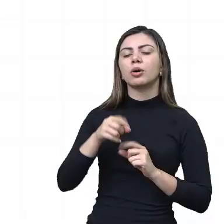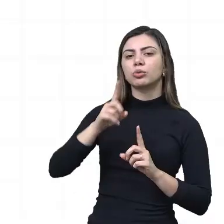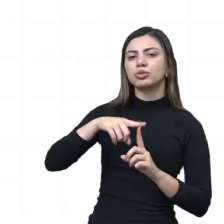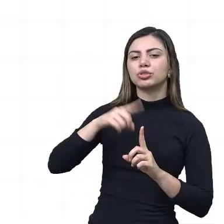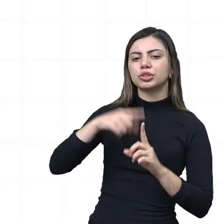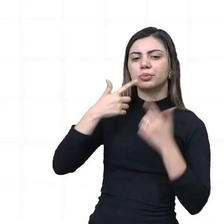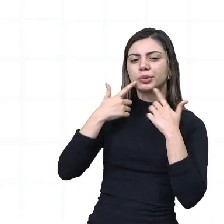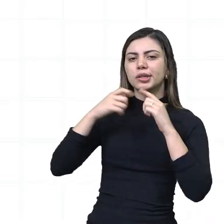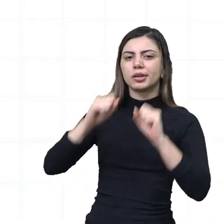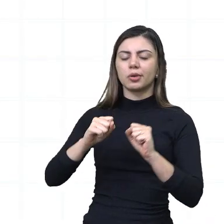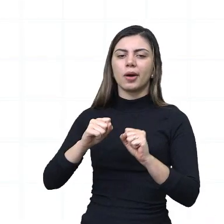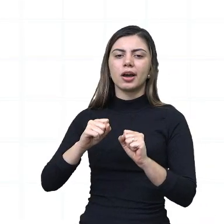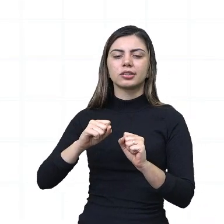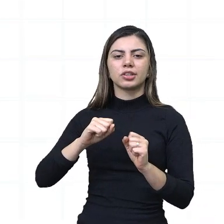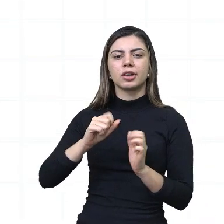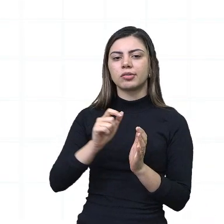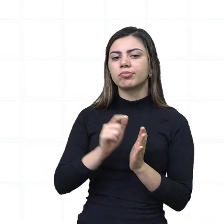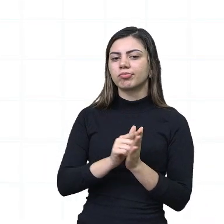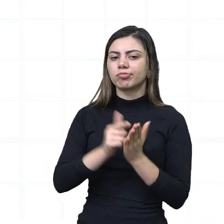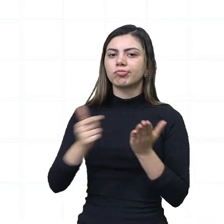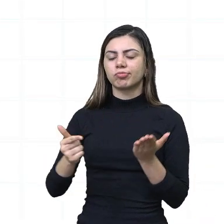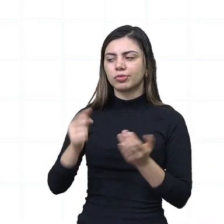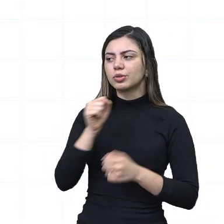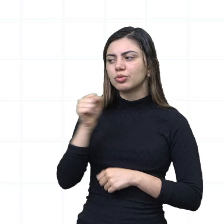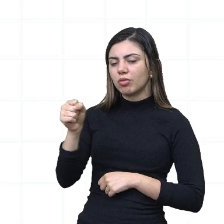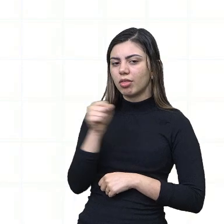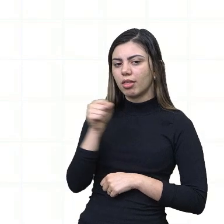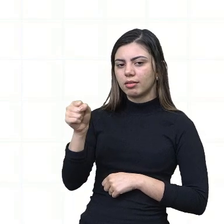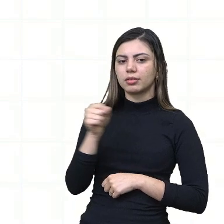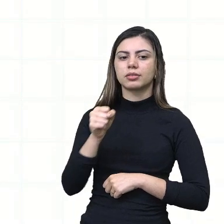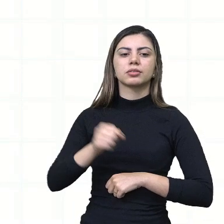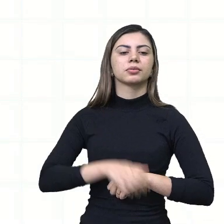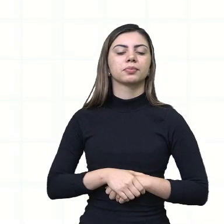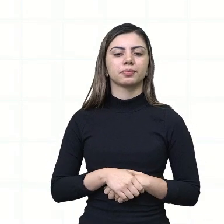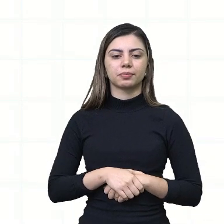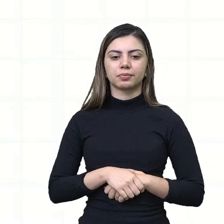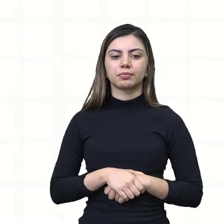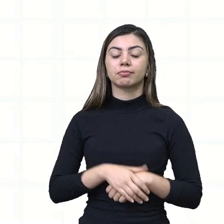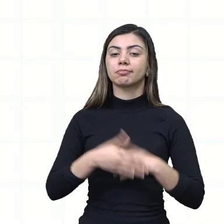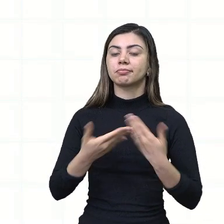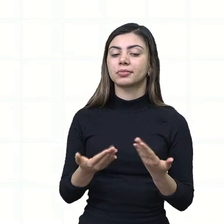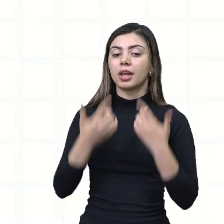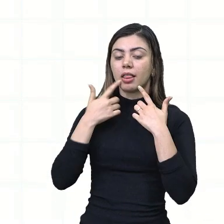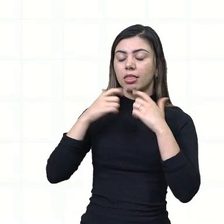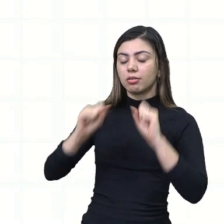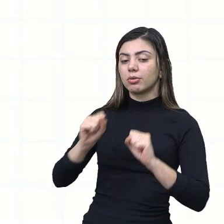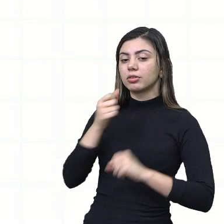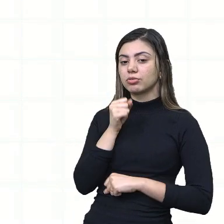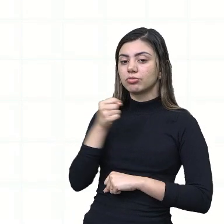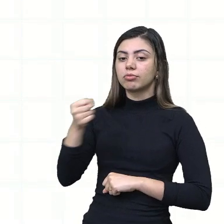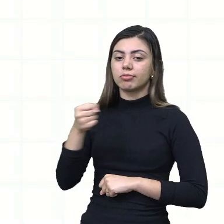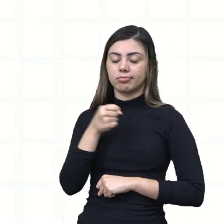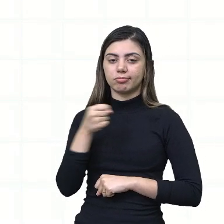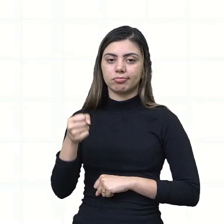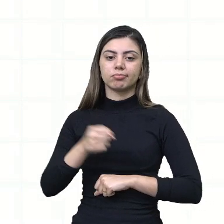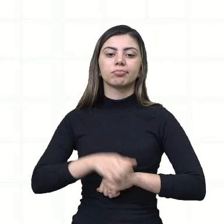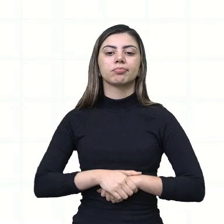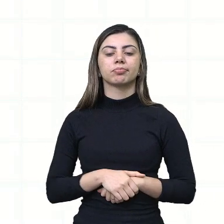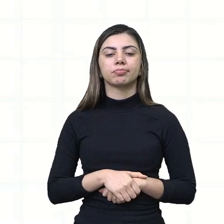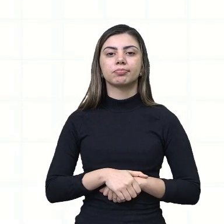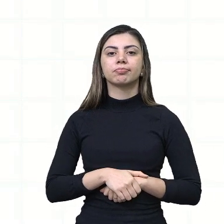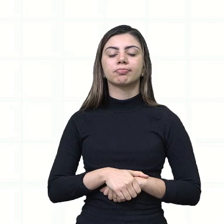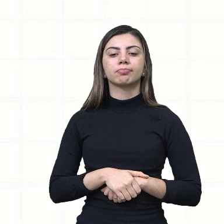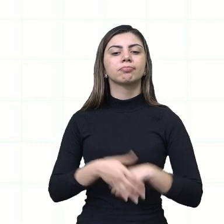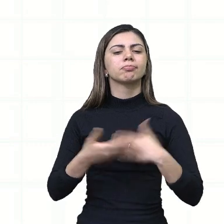aí na tela. Temos aqui a linguagem jornalística. A linguagem